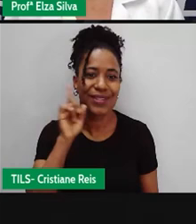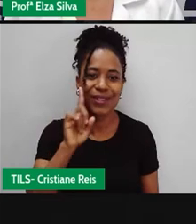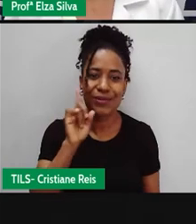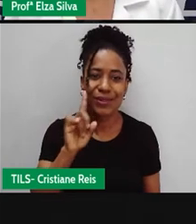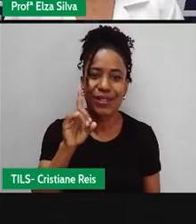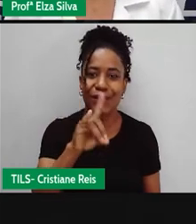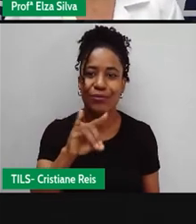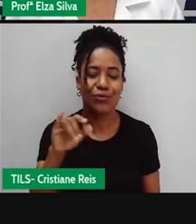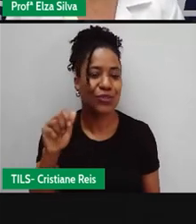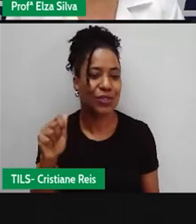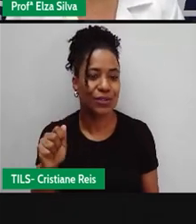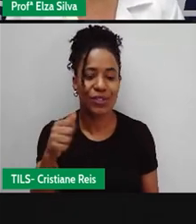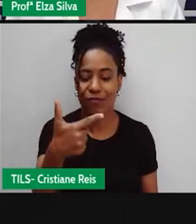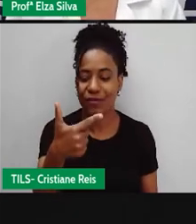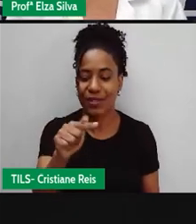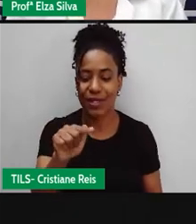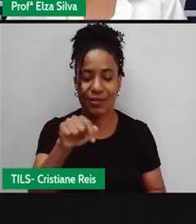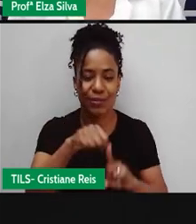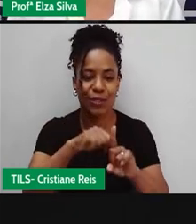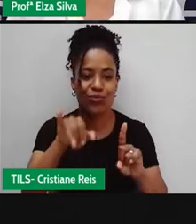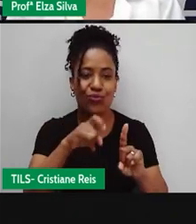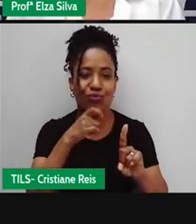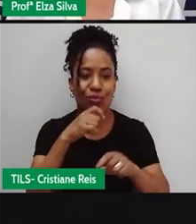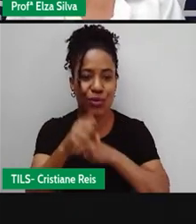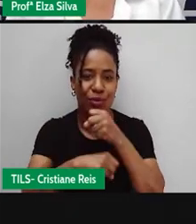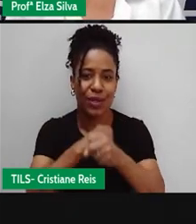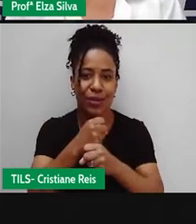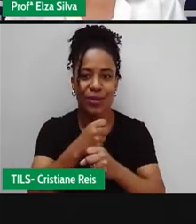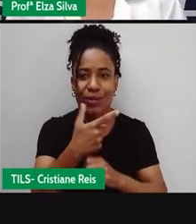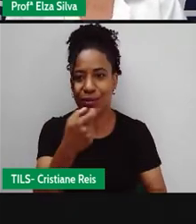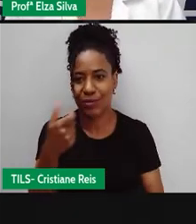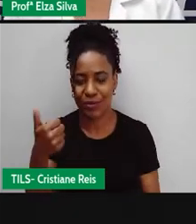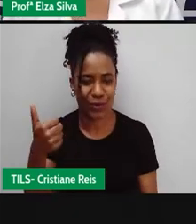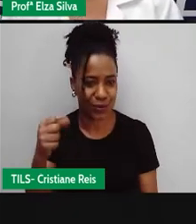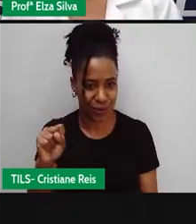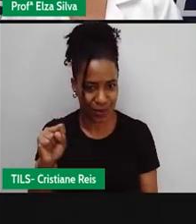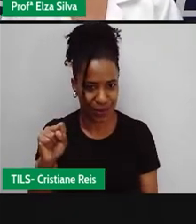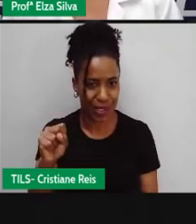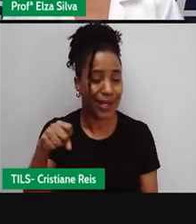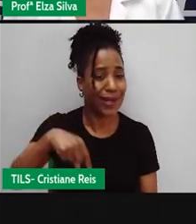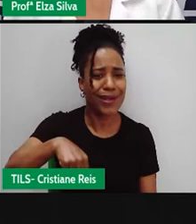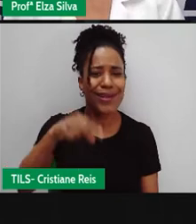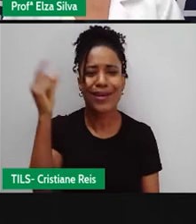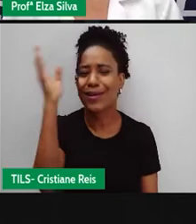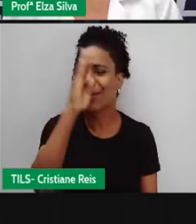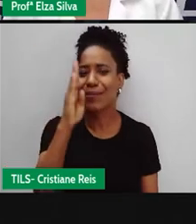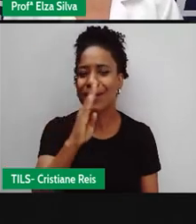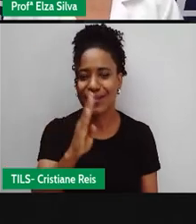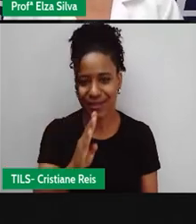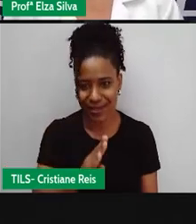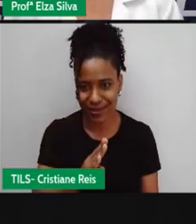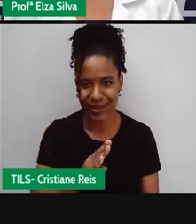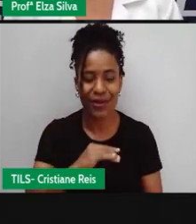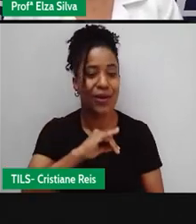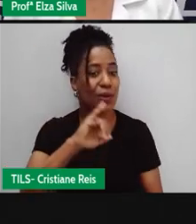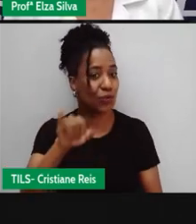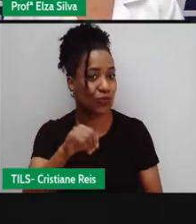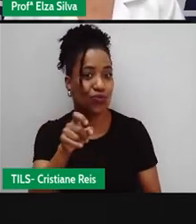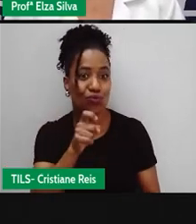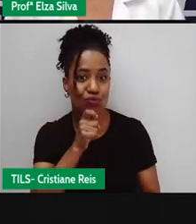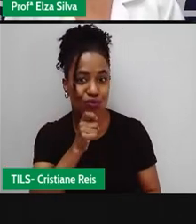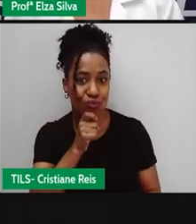O filme foi lançado Em 27 de julho de 2018 Em Brasil E no Brasil July 26,